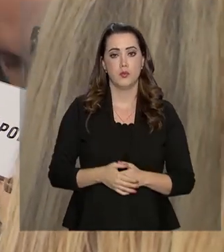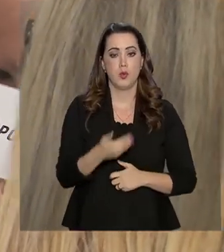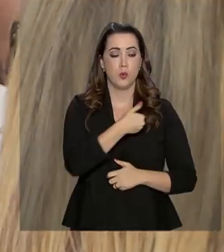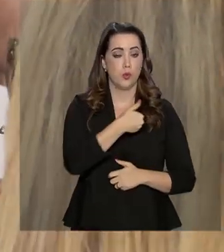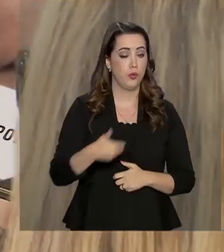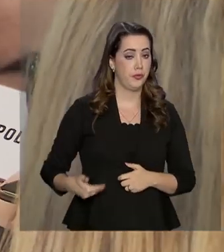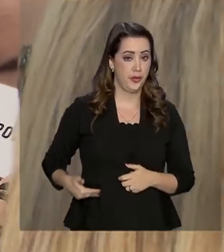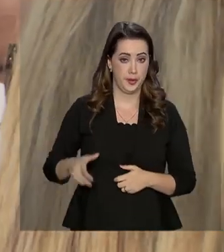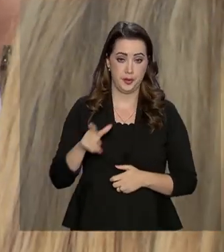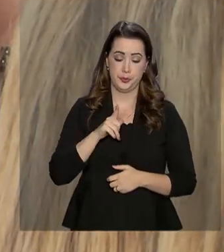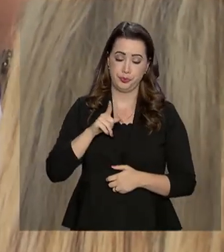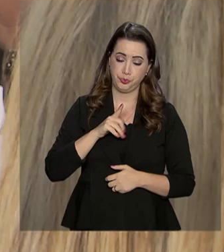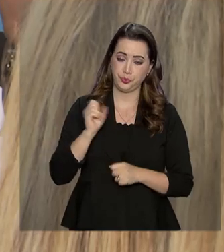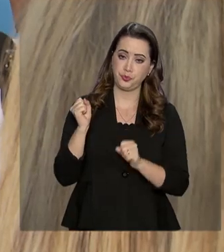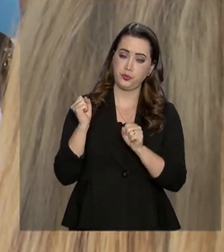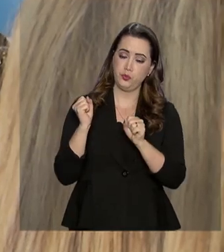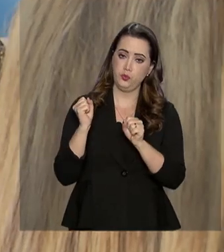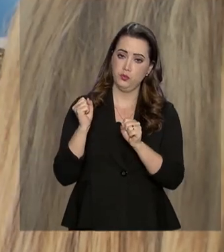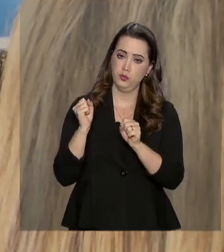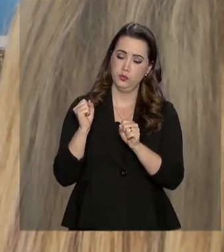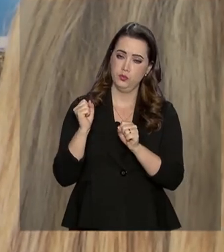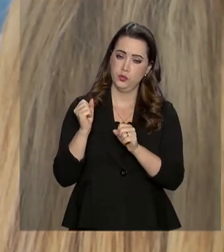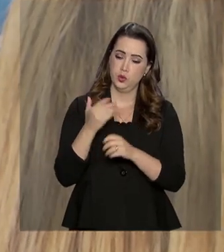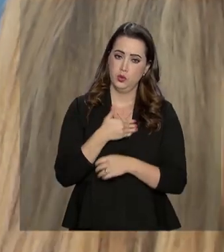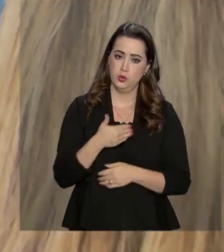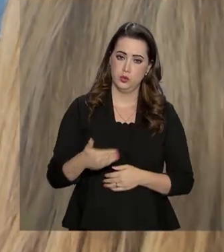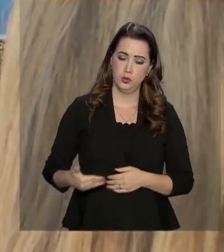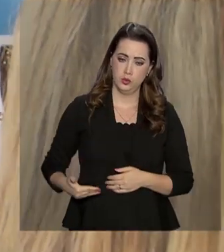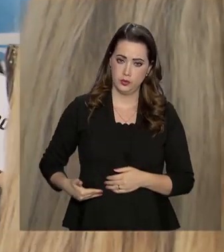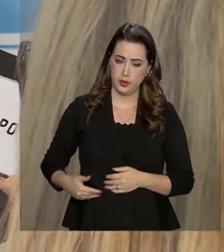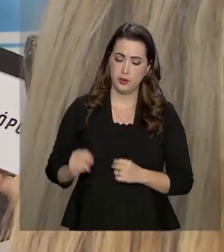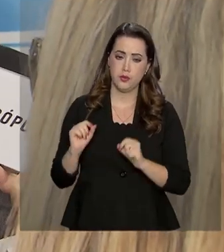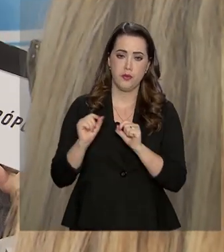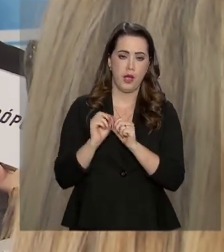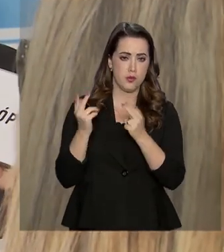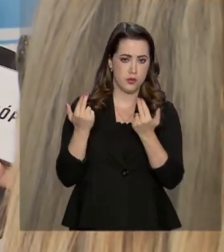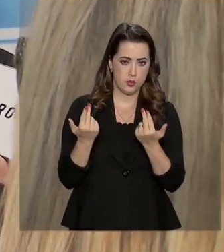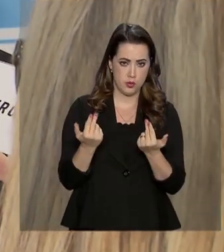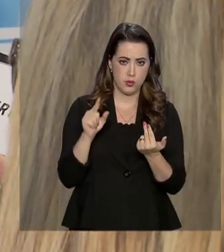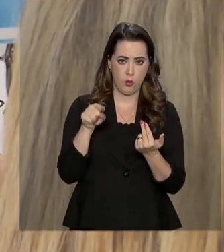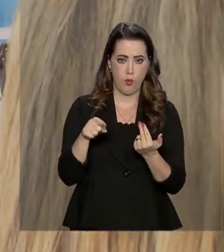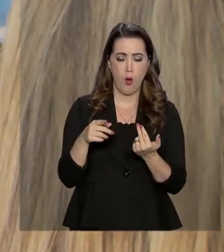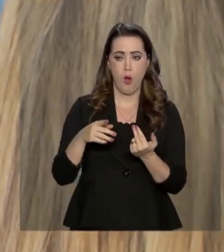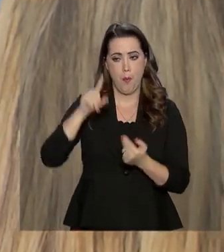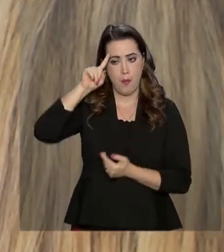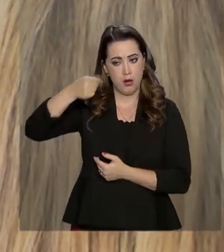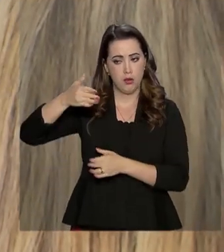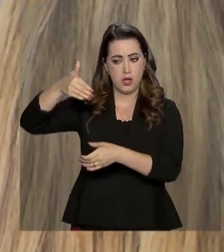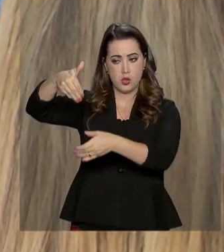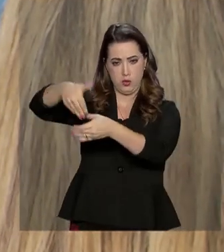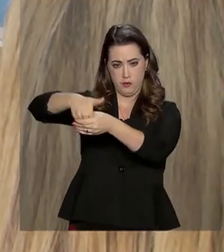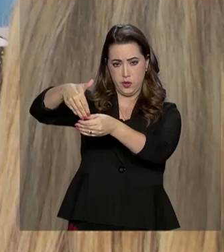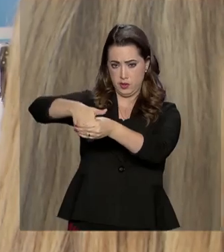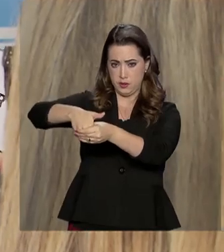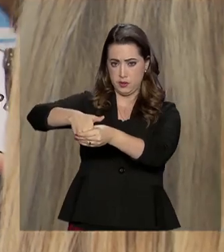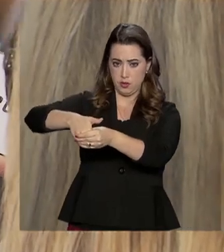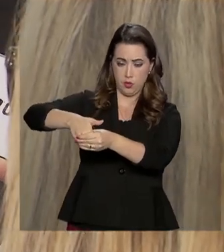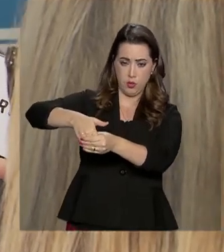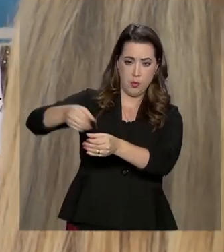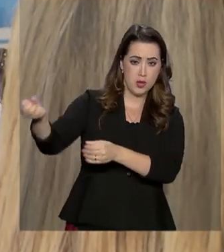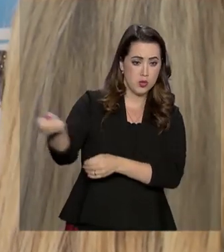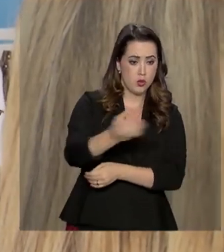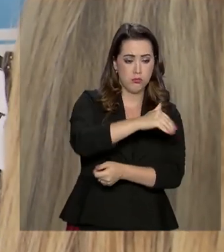constrói, conforme determinaram as urnas, uma nova forma de relação